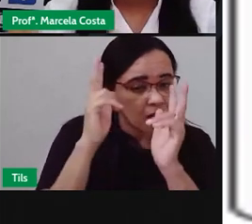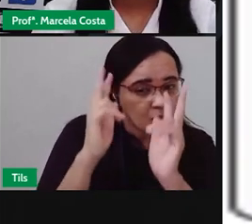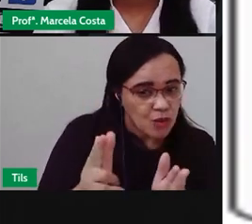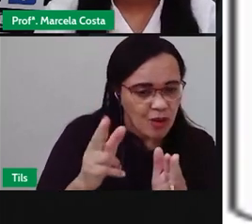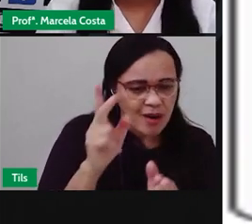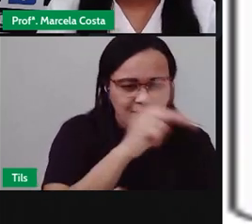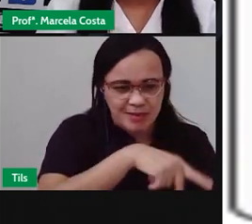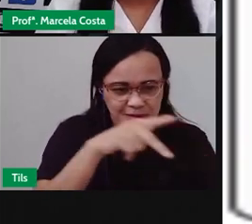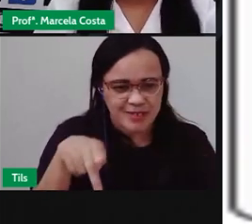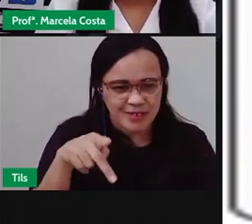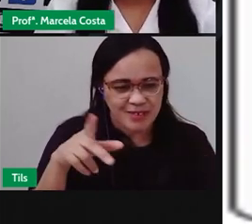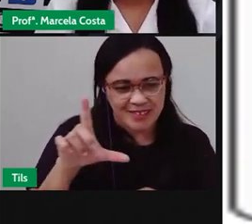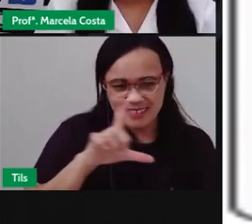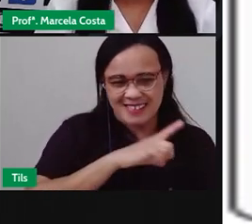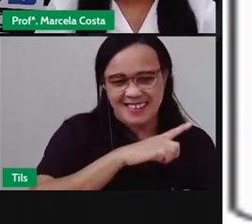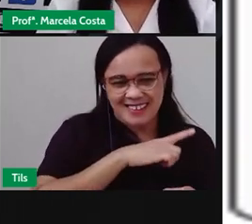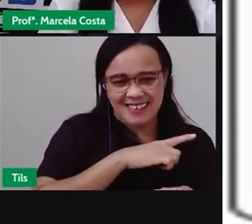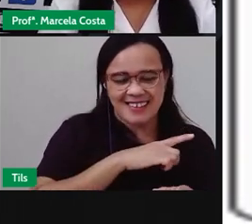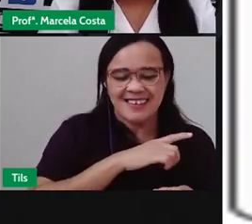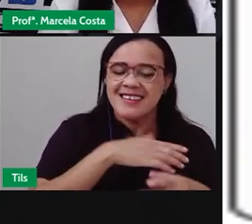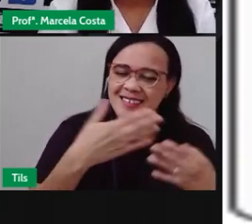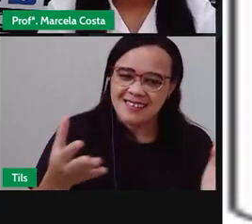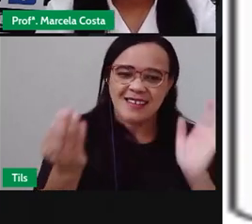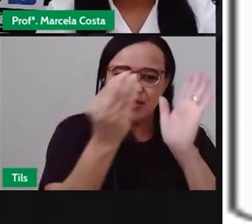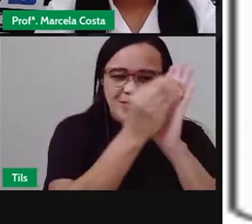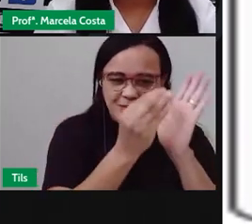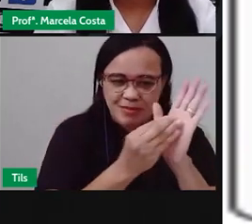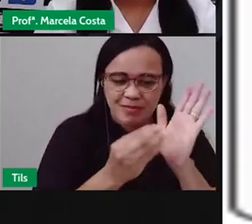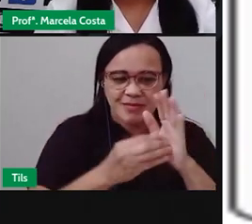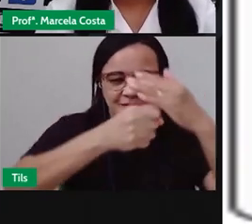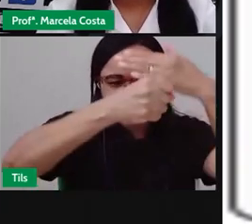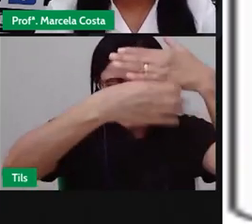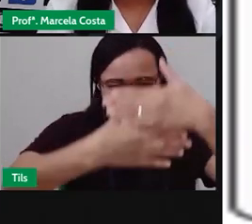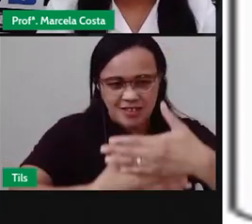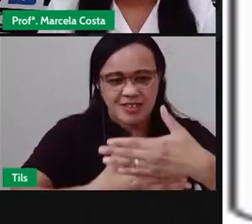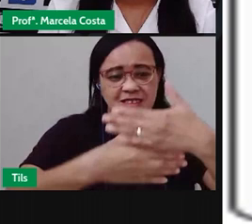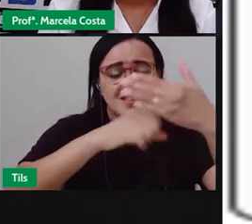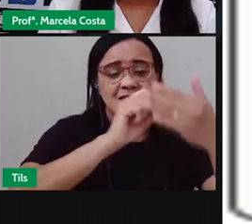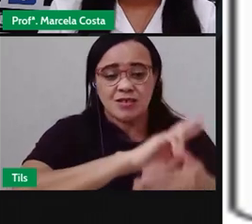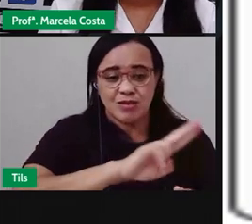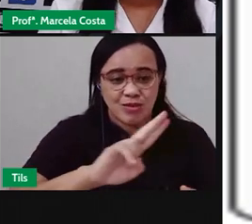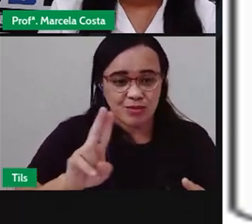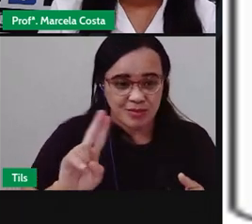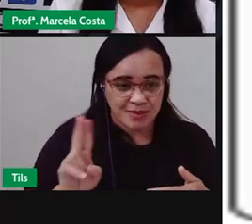Escreva seu nome aí para eu saber Que tem alguma outra Marcela aí me assistindo